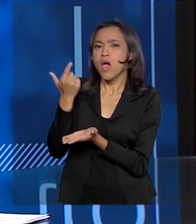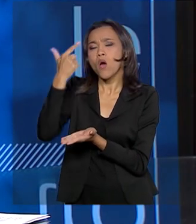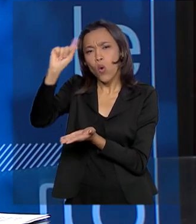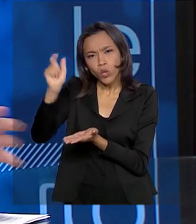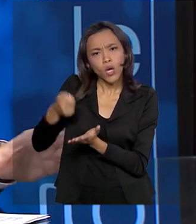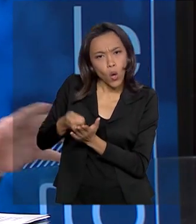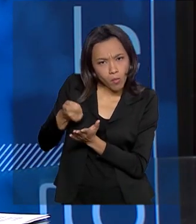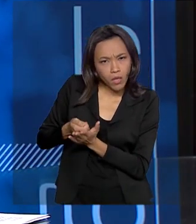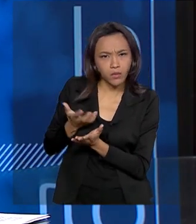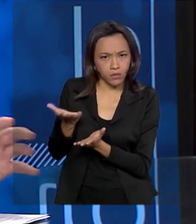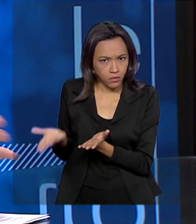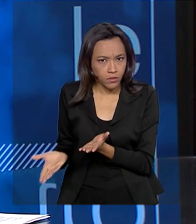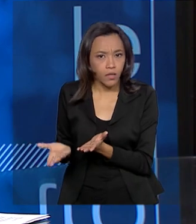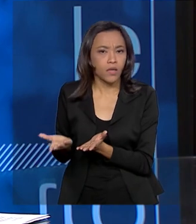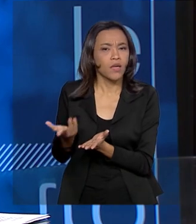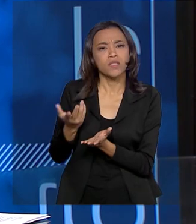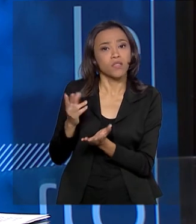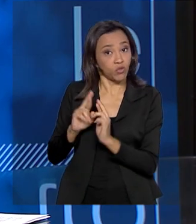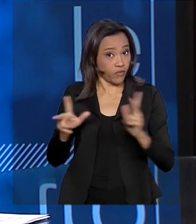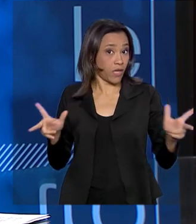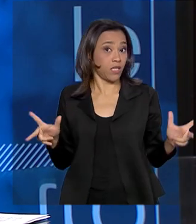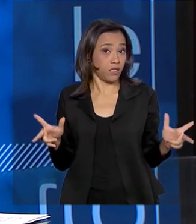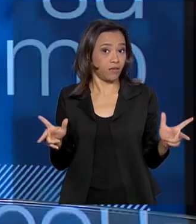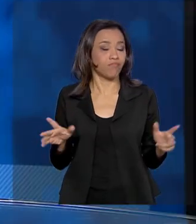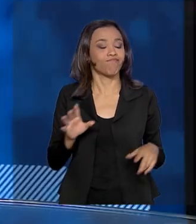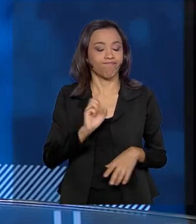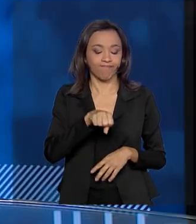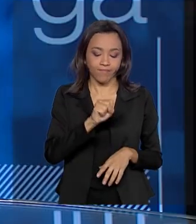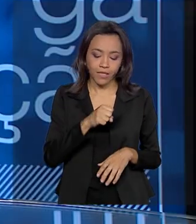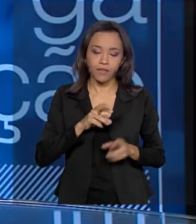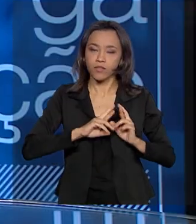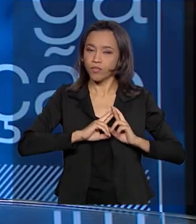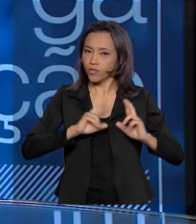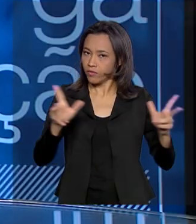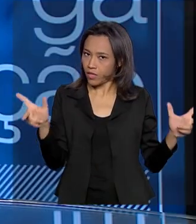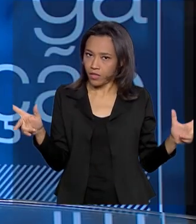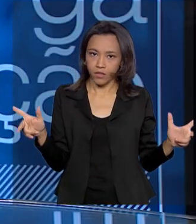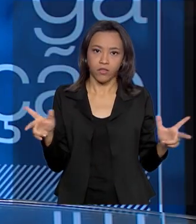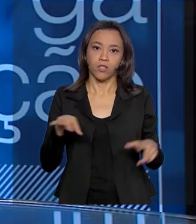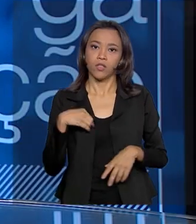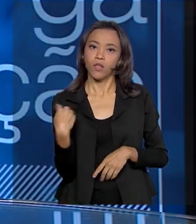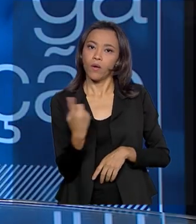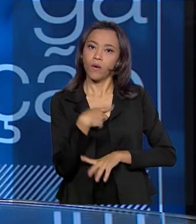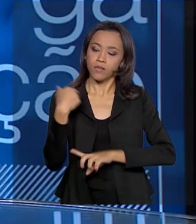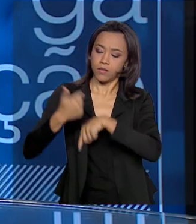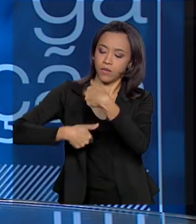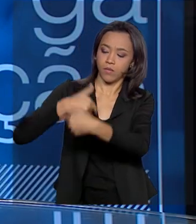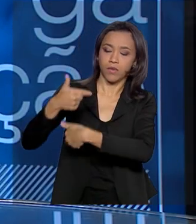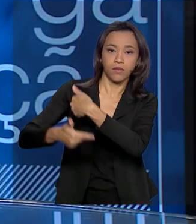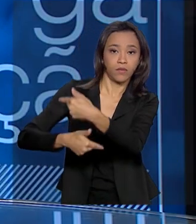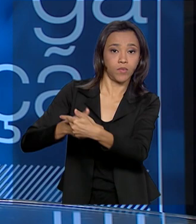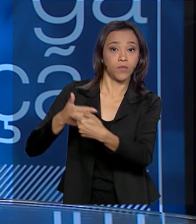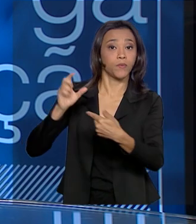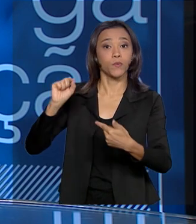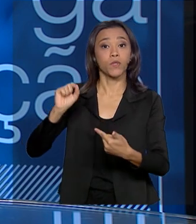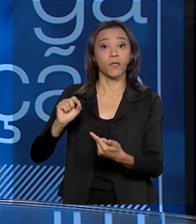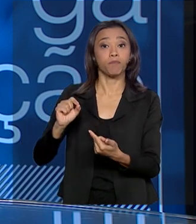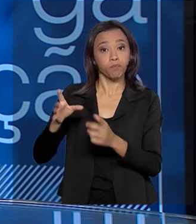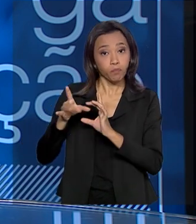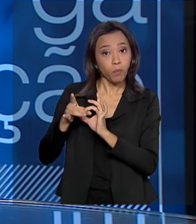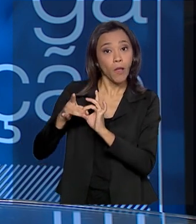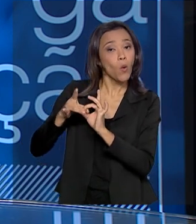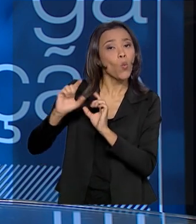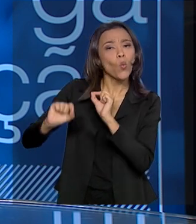que a gente vai falar daqui a pouco. São coisas diferentes. Bastante diferentes. Nós trabalhamos aí com a outorga,